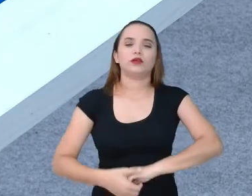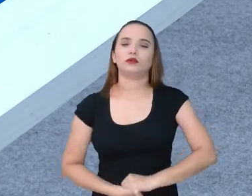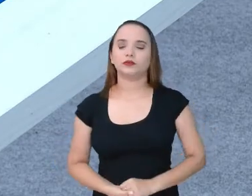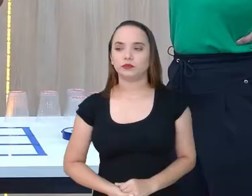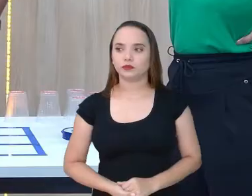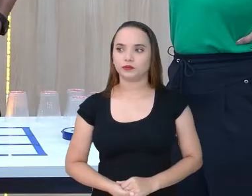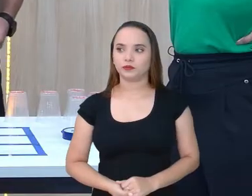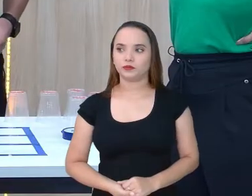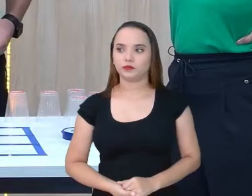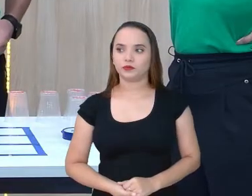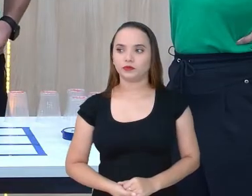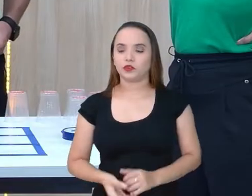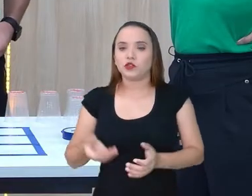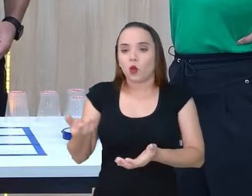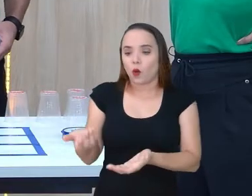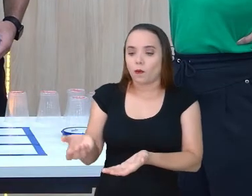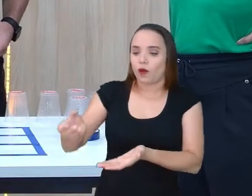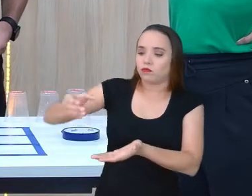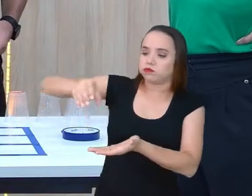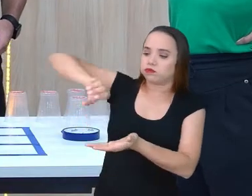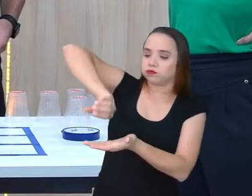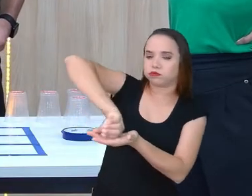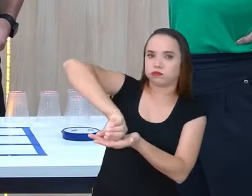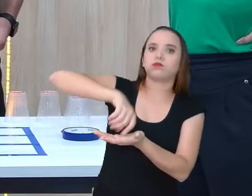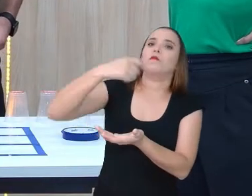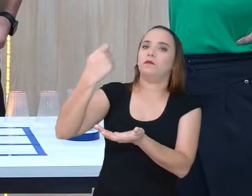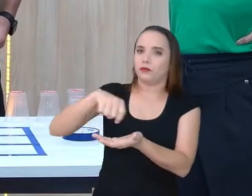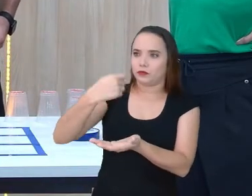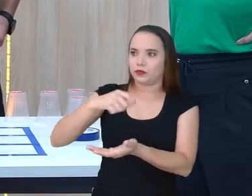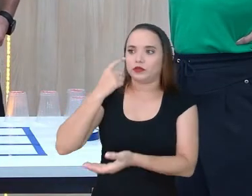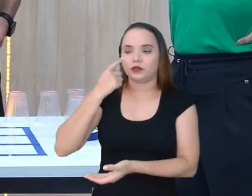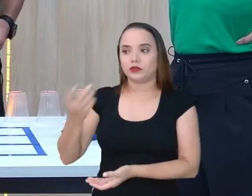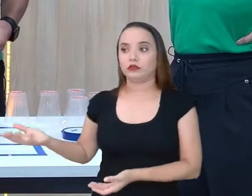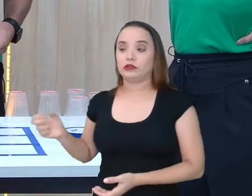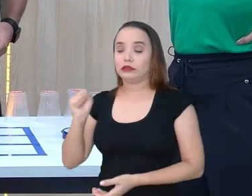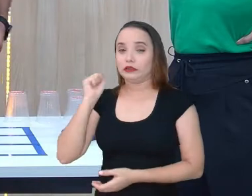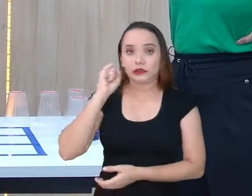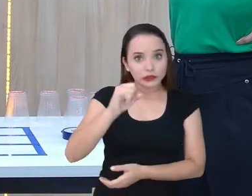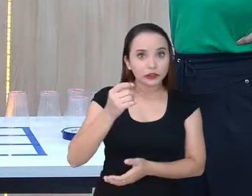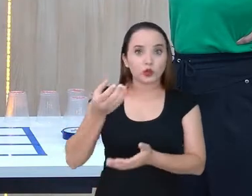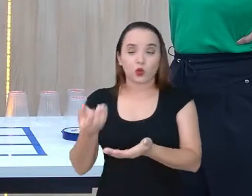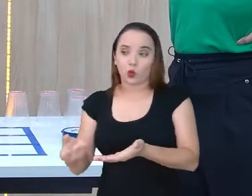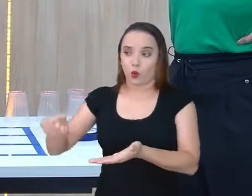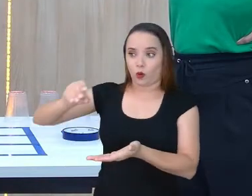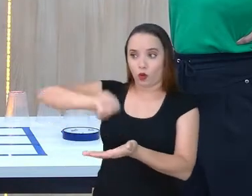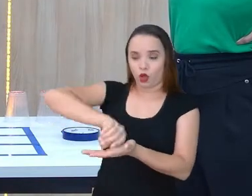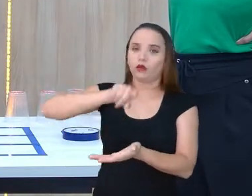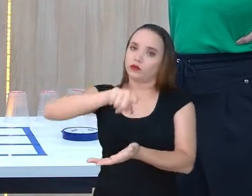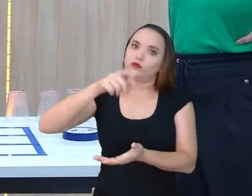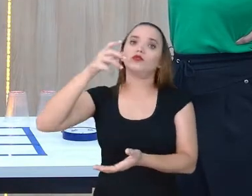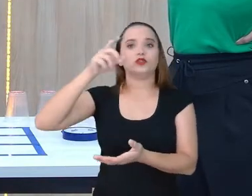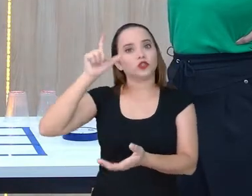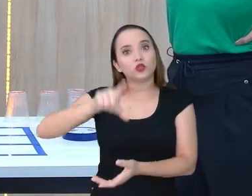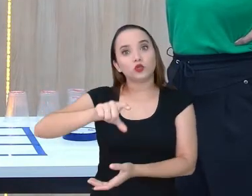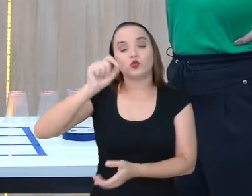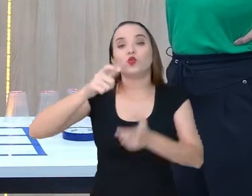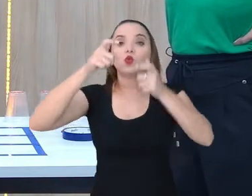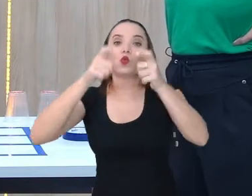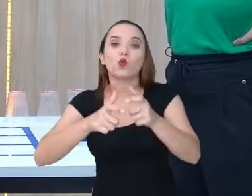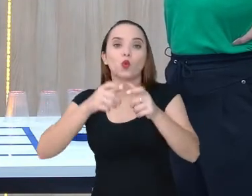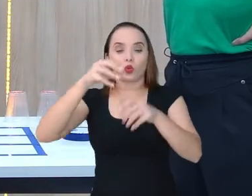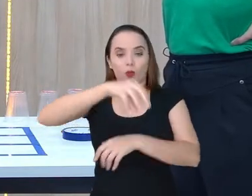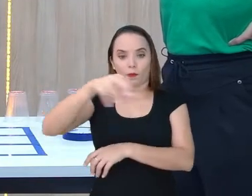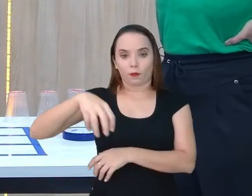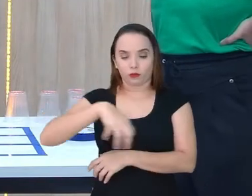E aí você vai tentando. Quando o copo cair aqui na posição correta, você escolhe onde você quer preencher o seu jogo da velha. Entendi.